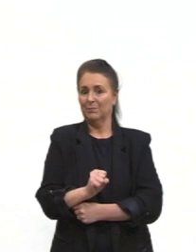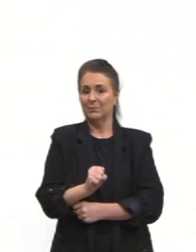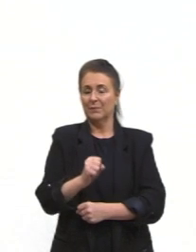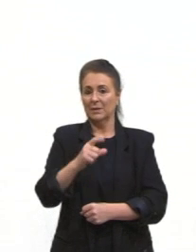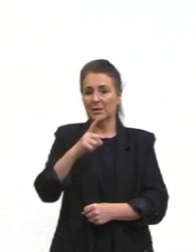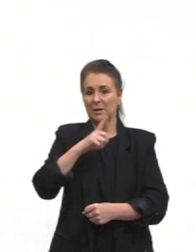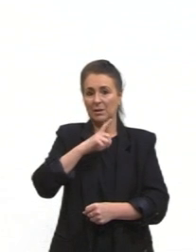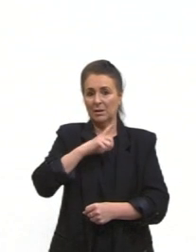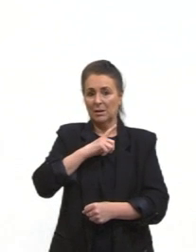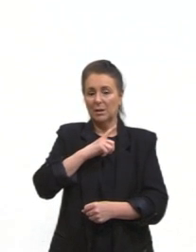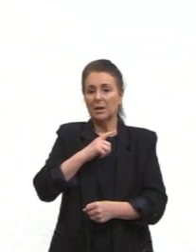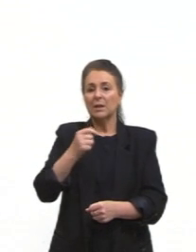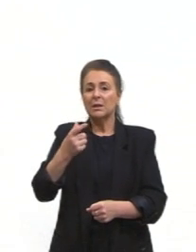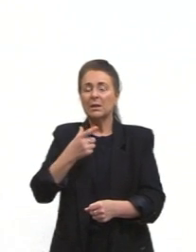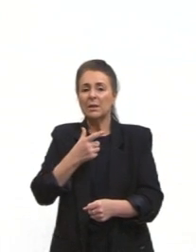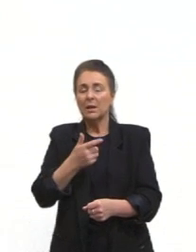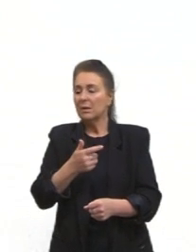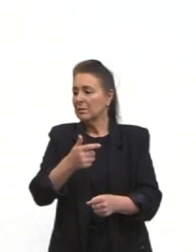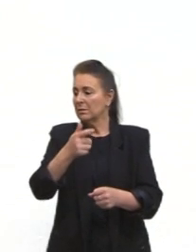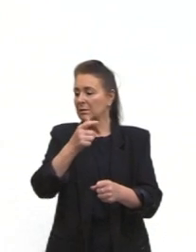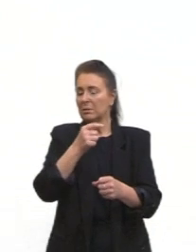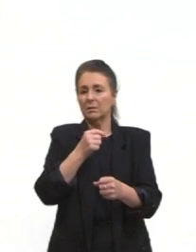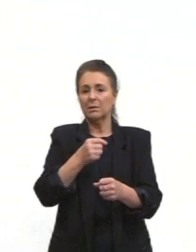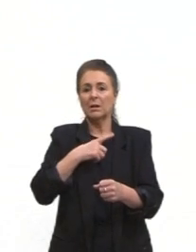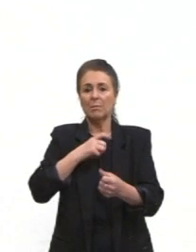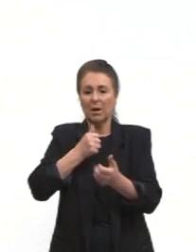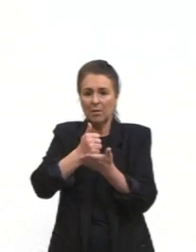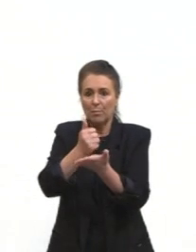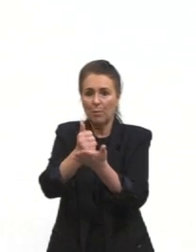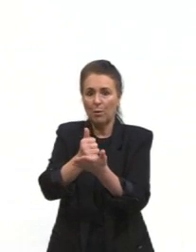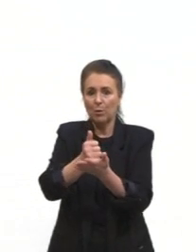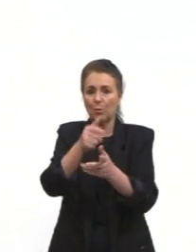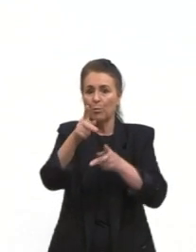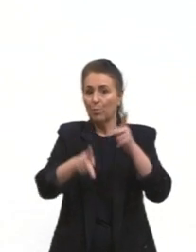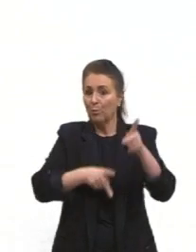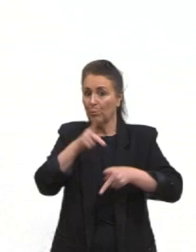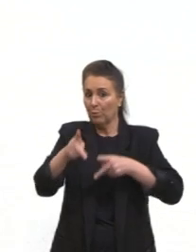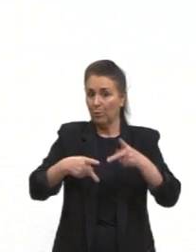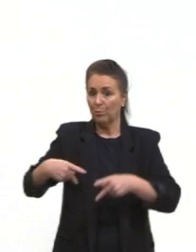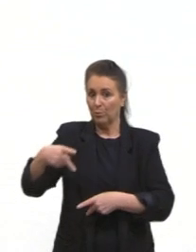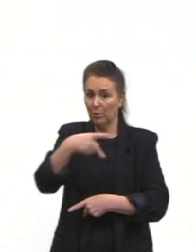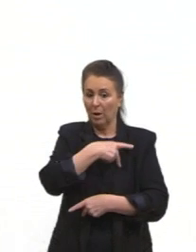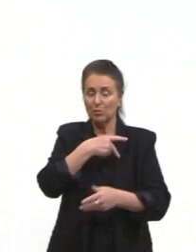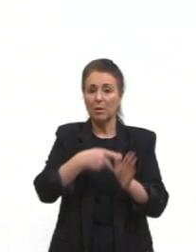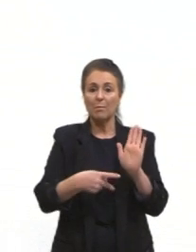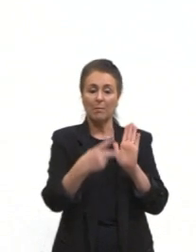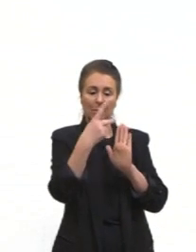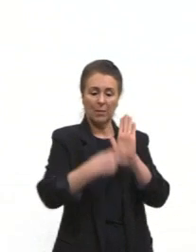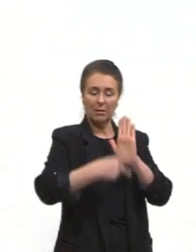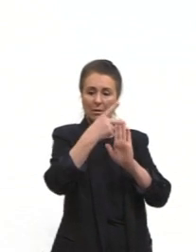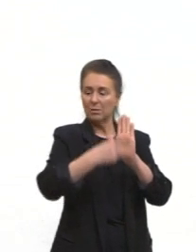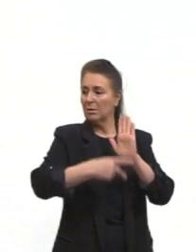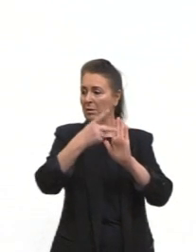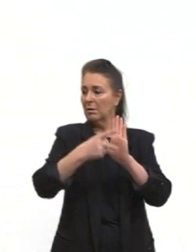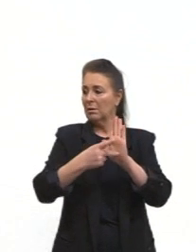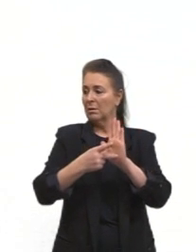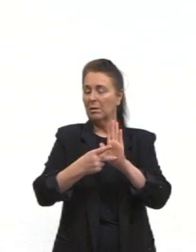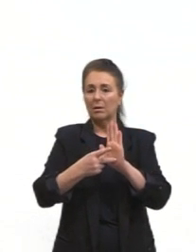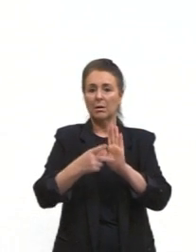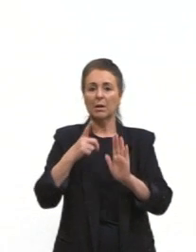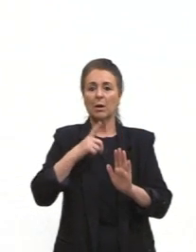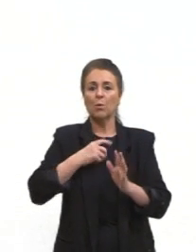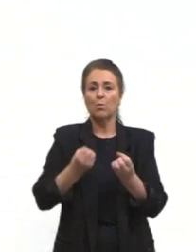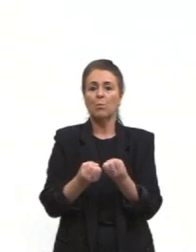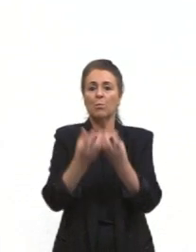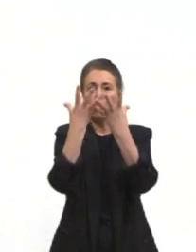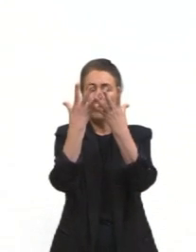dos militares para tentar ter mais apoio popular, de planejar atentados terroristas com bombas que